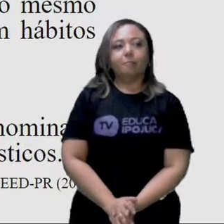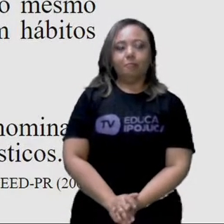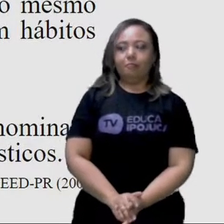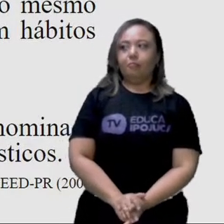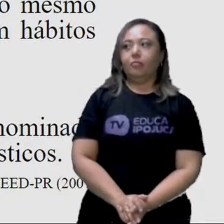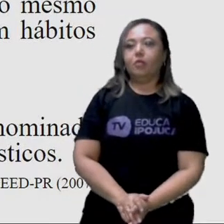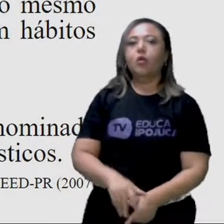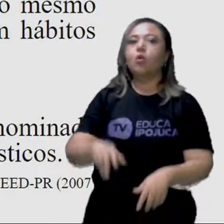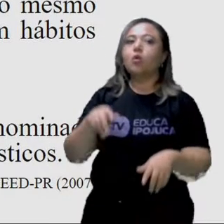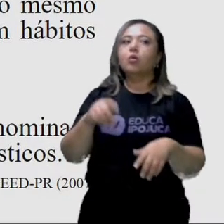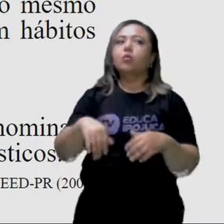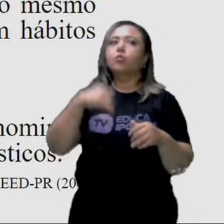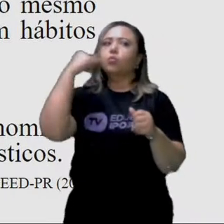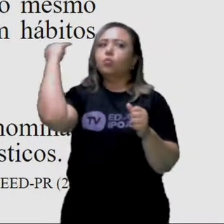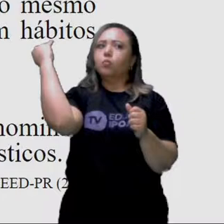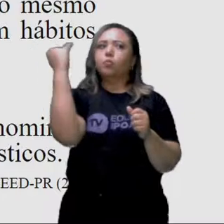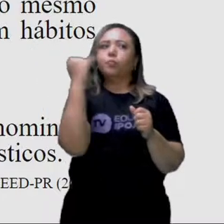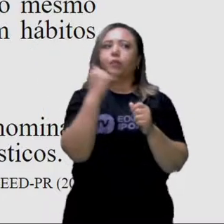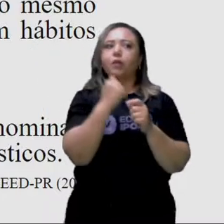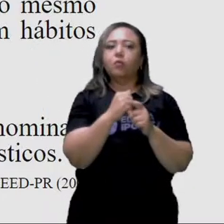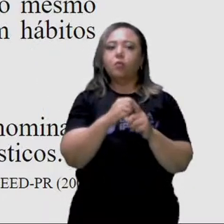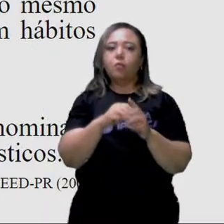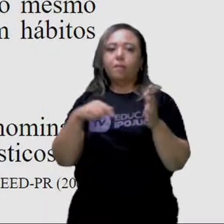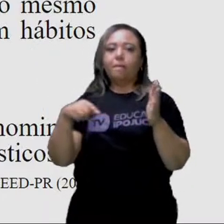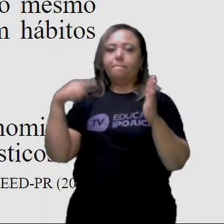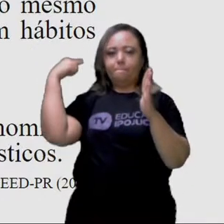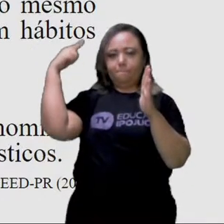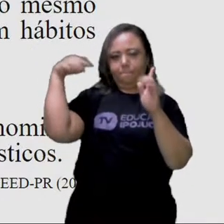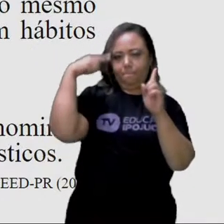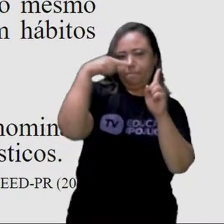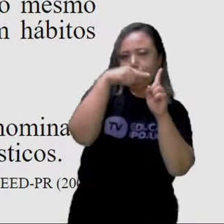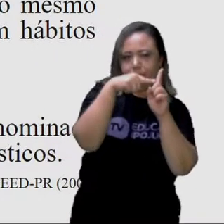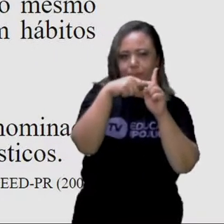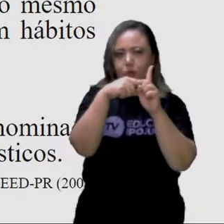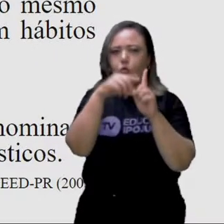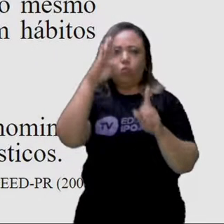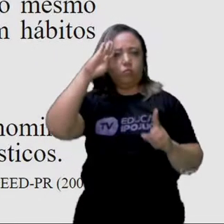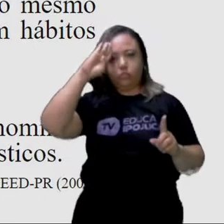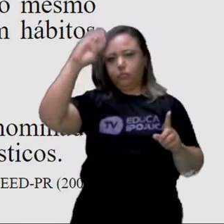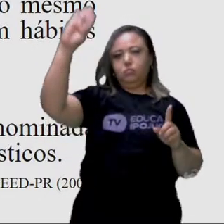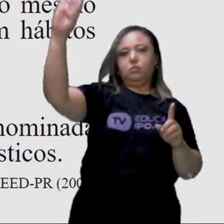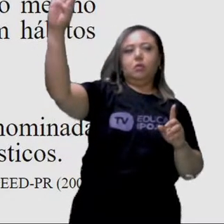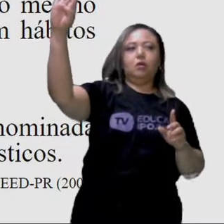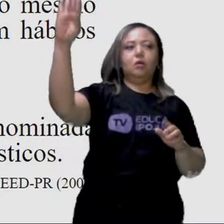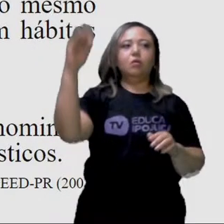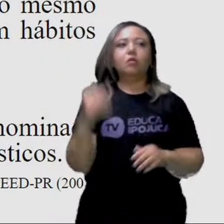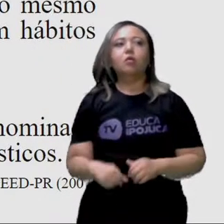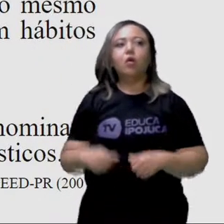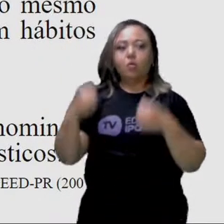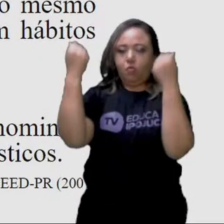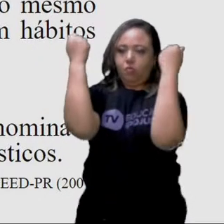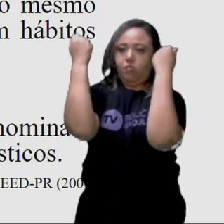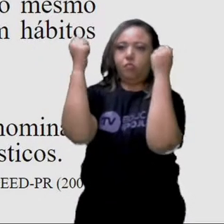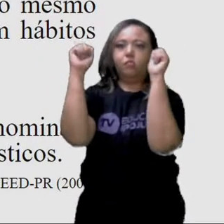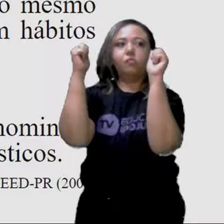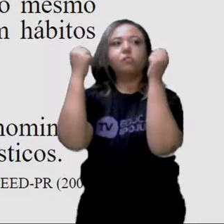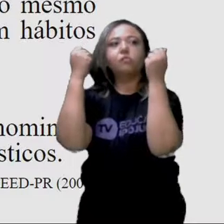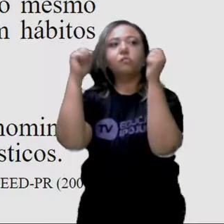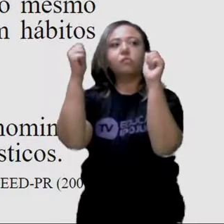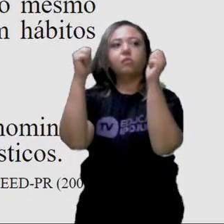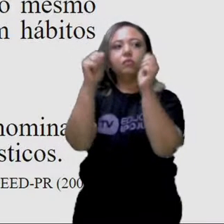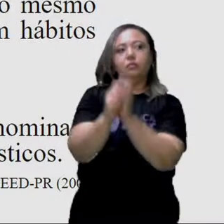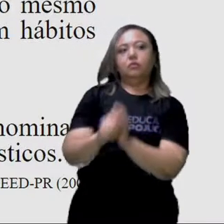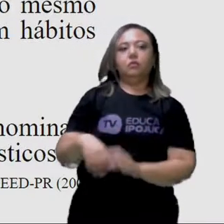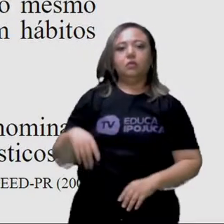O propósito do movimento higienista, ele tinha todo um interesse ideológico, ele